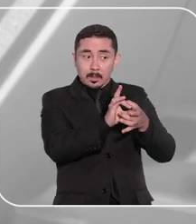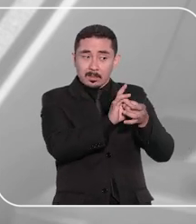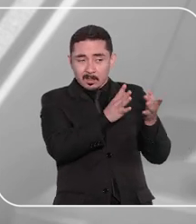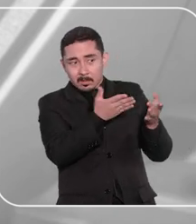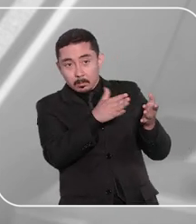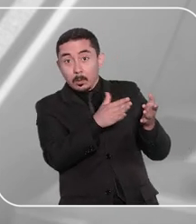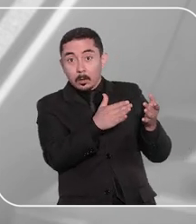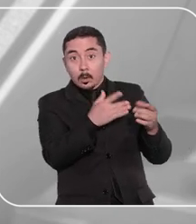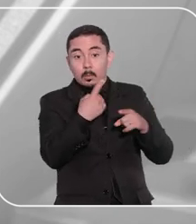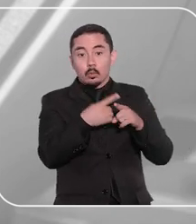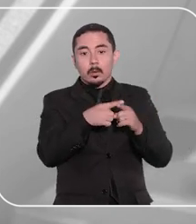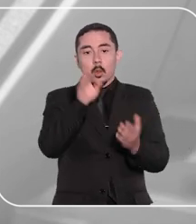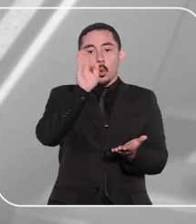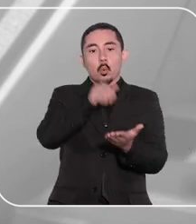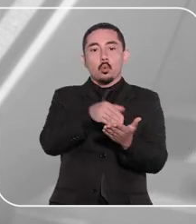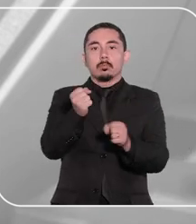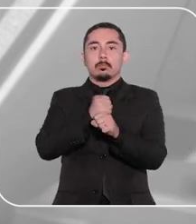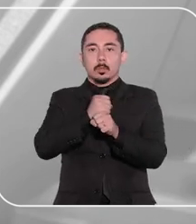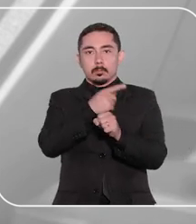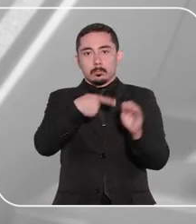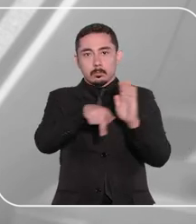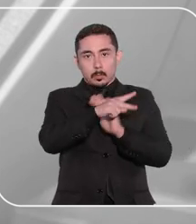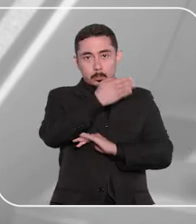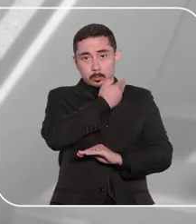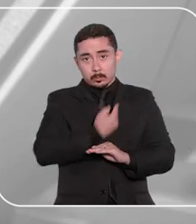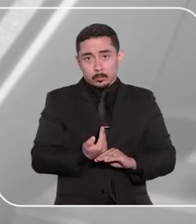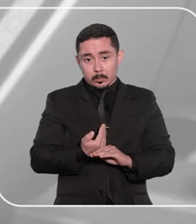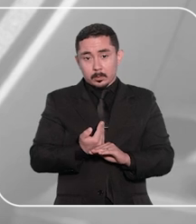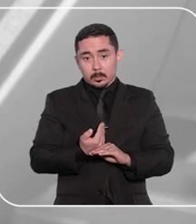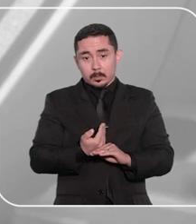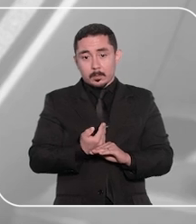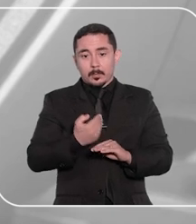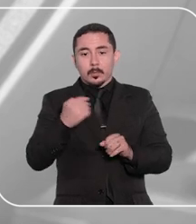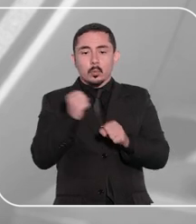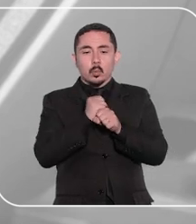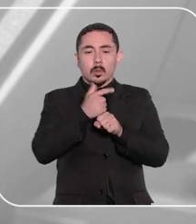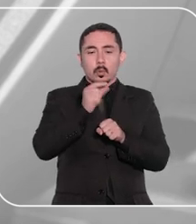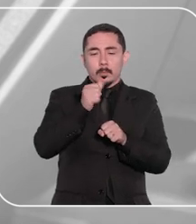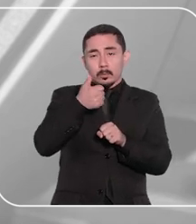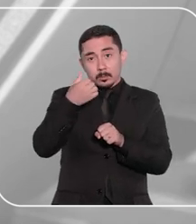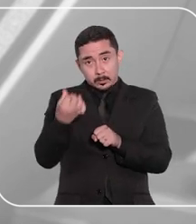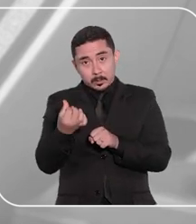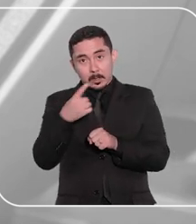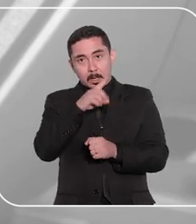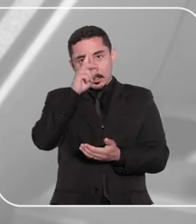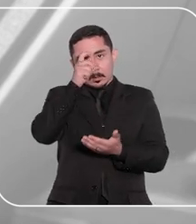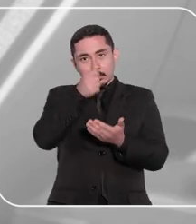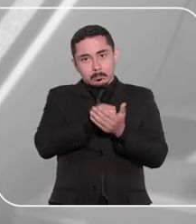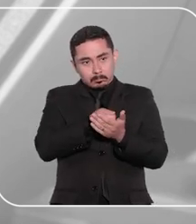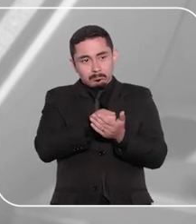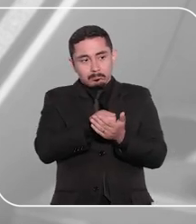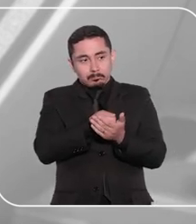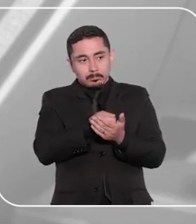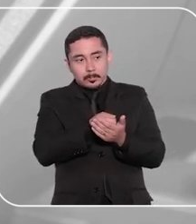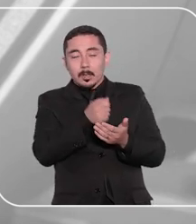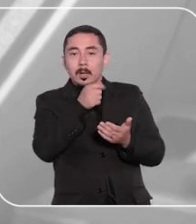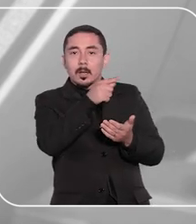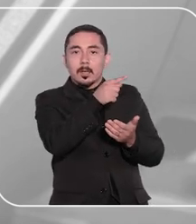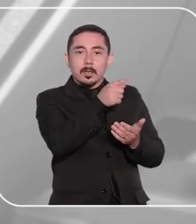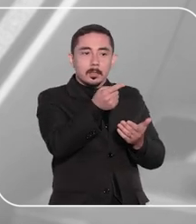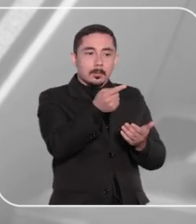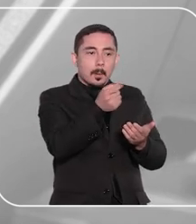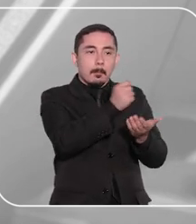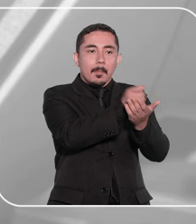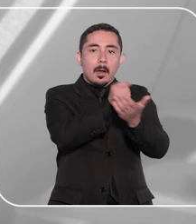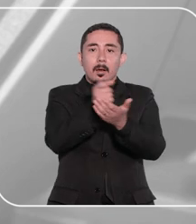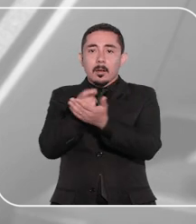regime aberto, pois no último ano de mandato como prefeito de Ibiúna, São Paulo, em 2016, ordenou despesas que